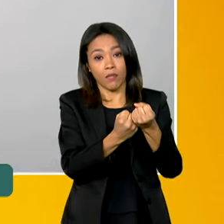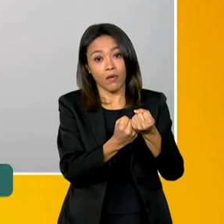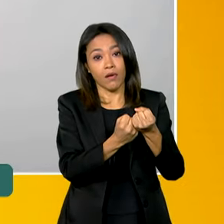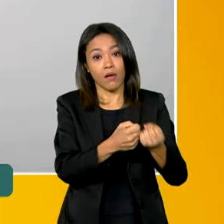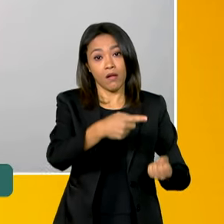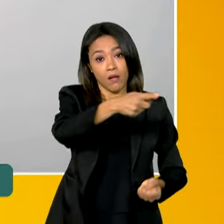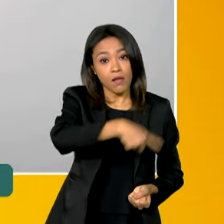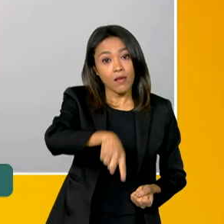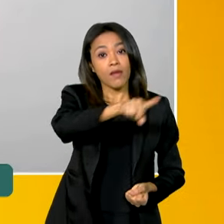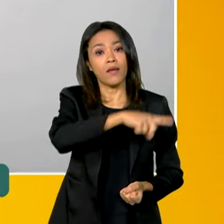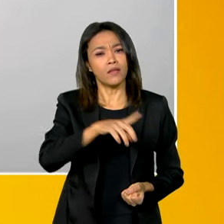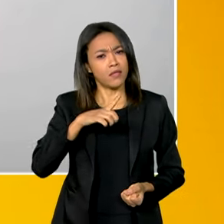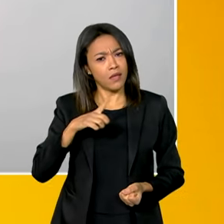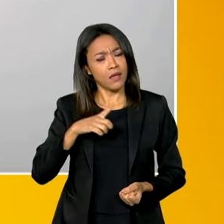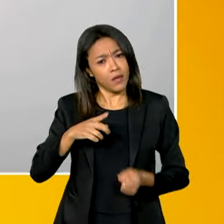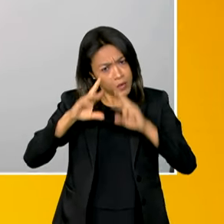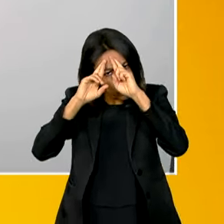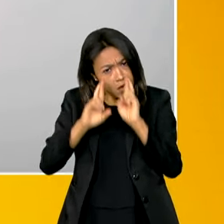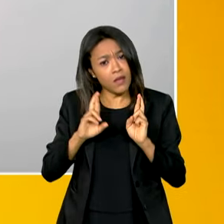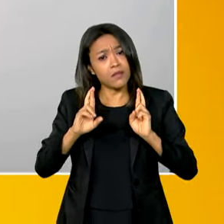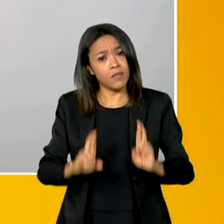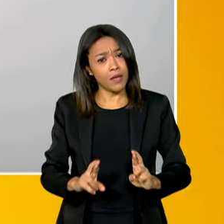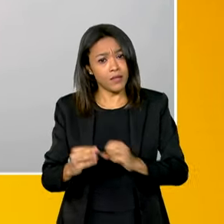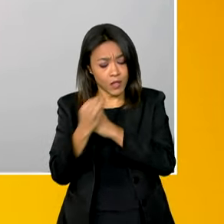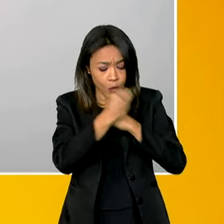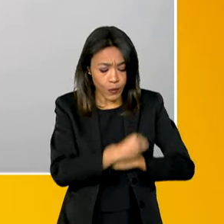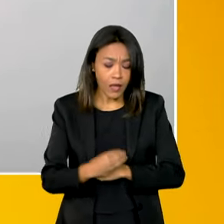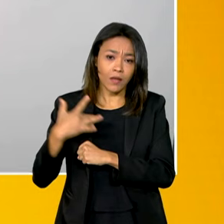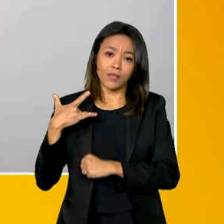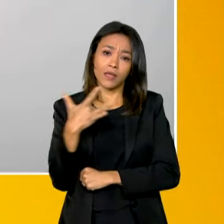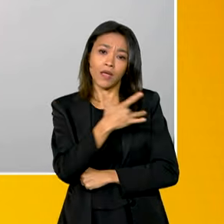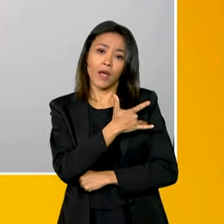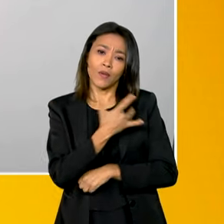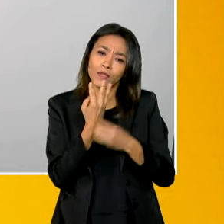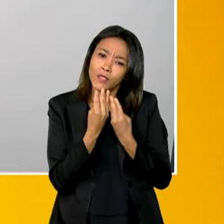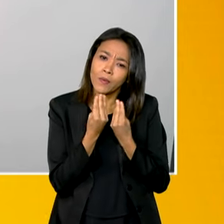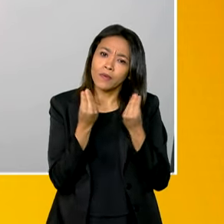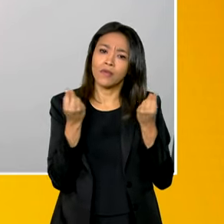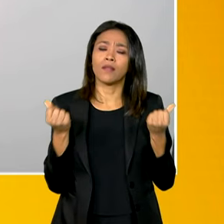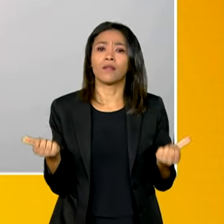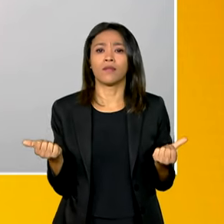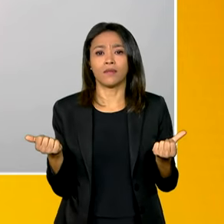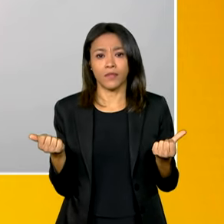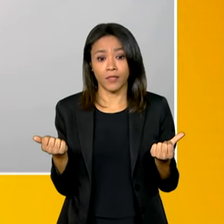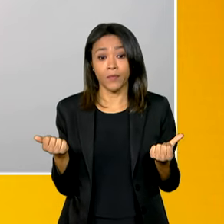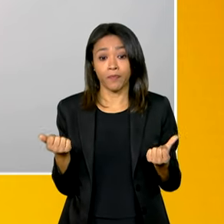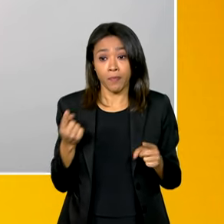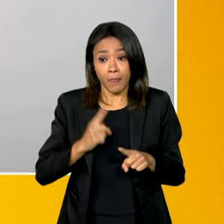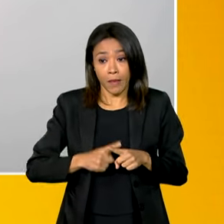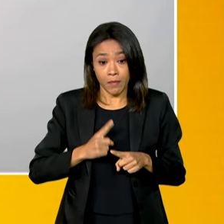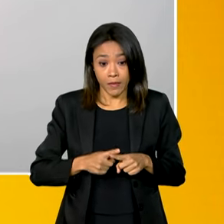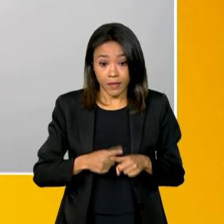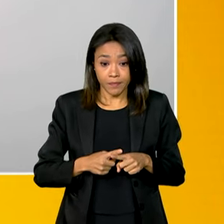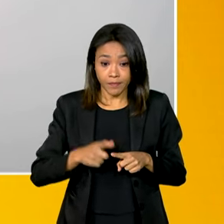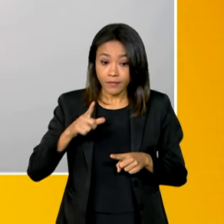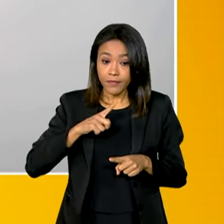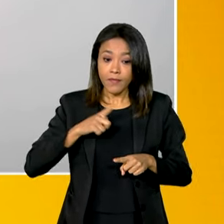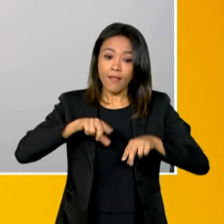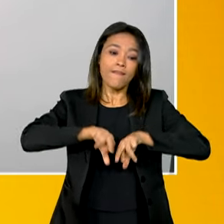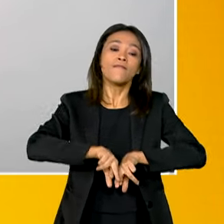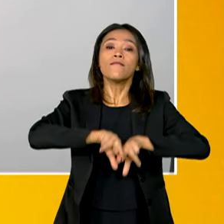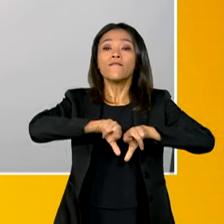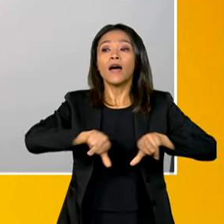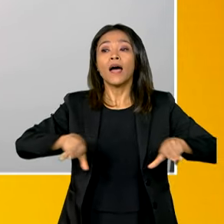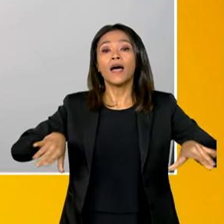tenham realmente a dignidade de ter uma assistência à saúde de qualidade, que por vários anos